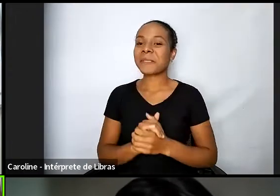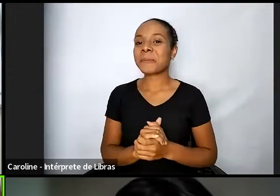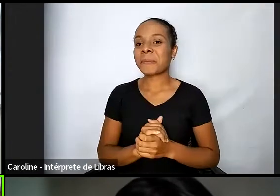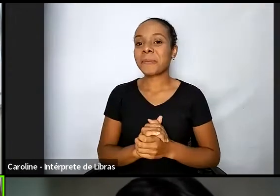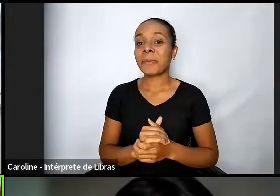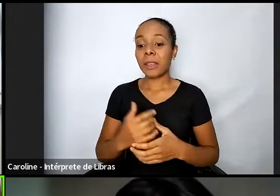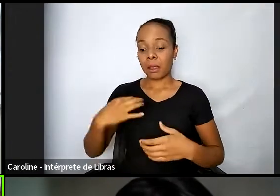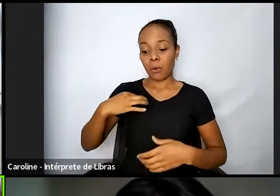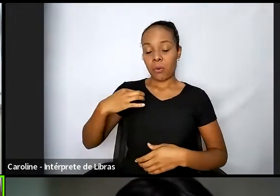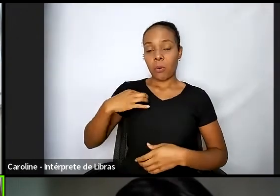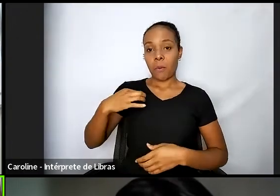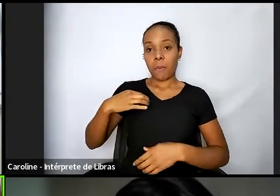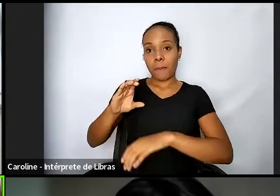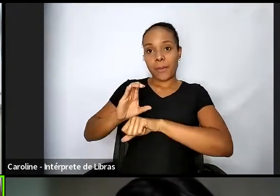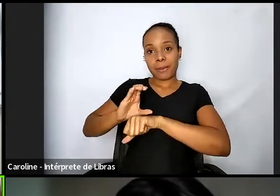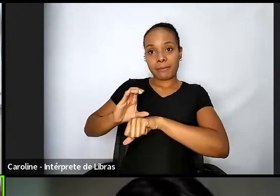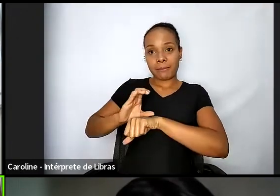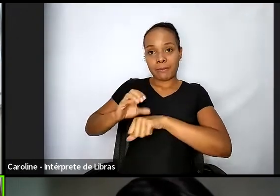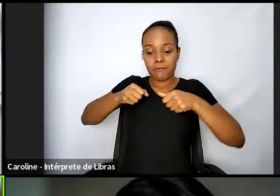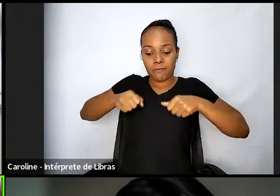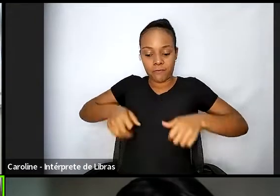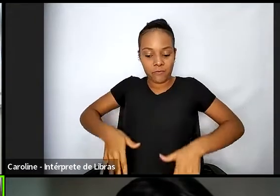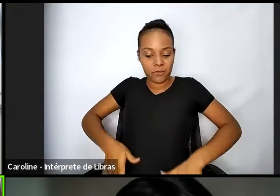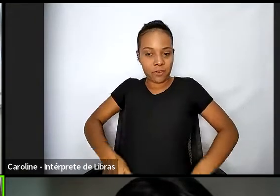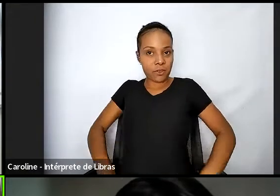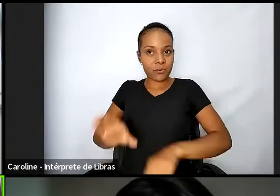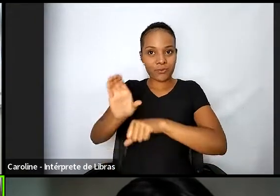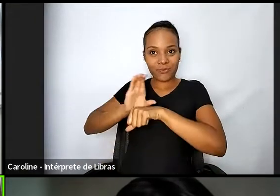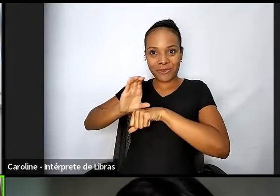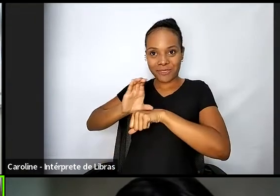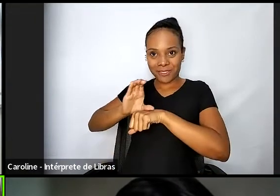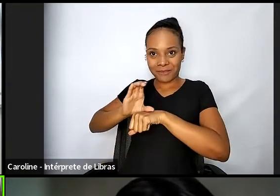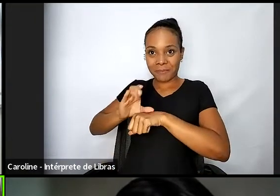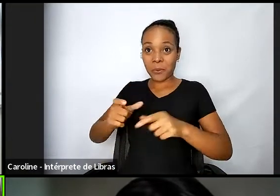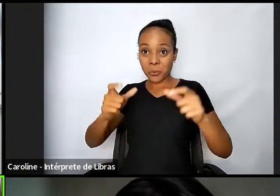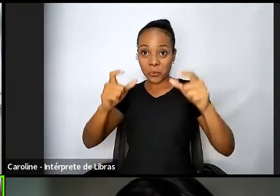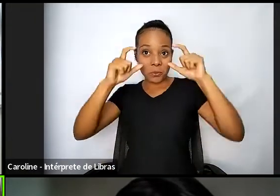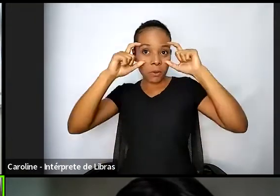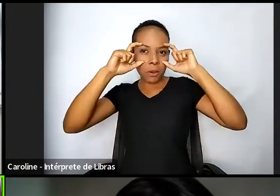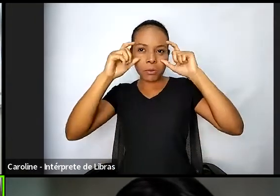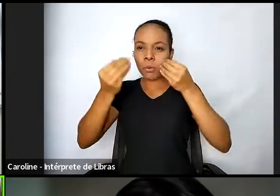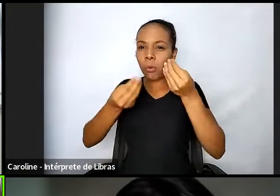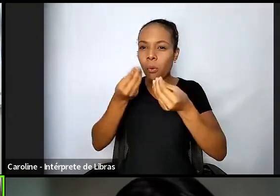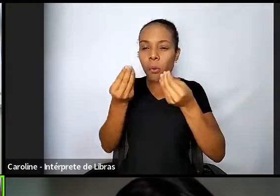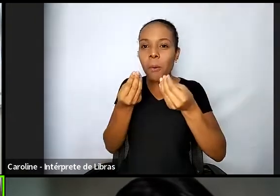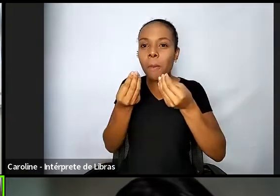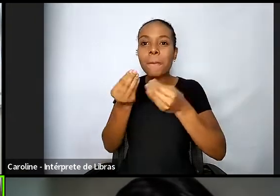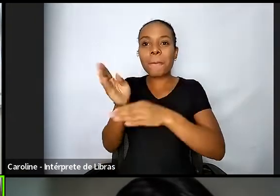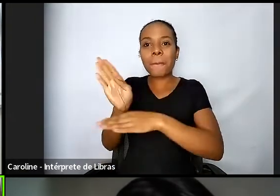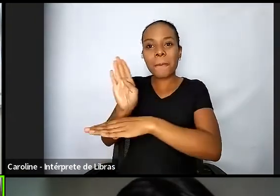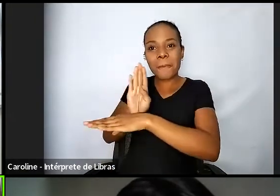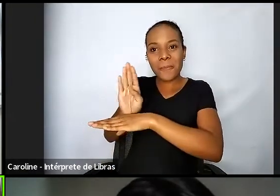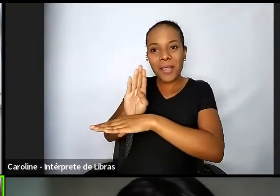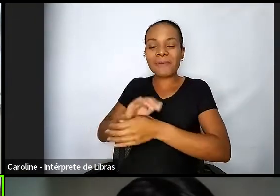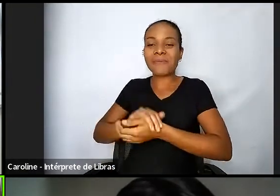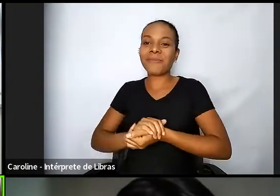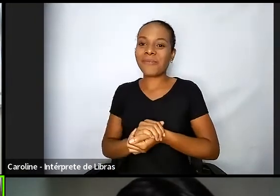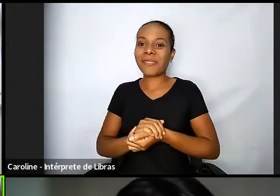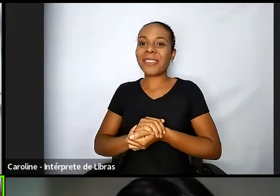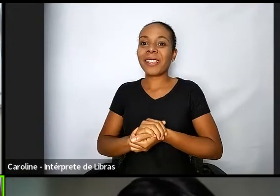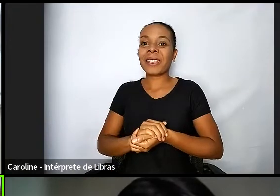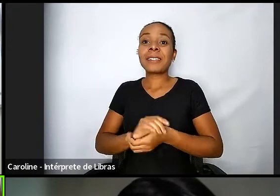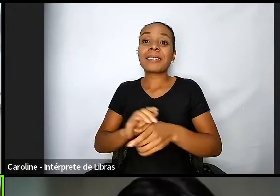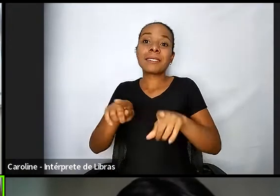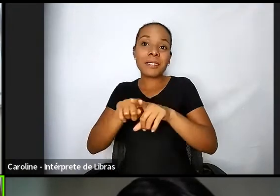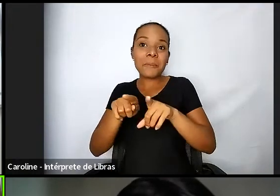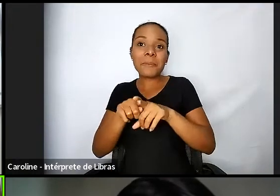de vestido cinza. Eu uso um óculos, que é um óculos bege. Estou usando aparelho fruto de uma mega cirurgia que eu